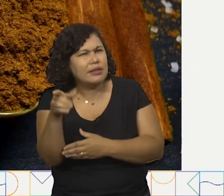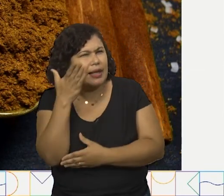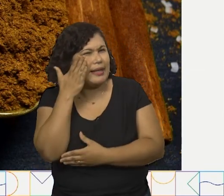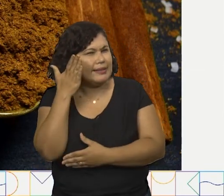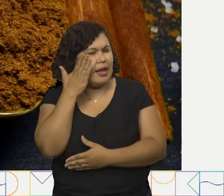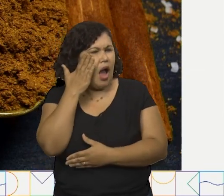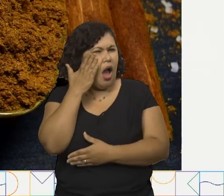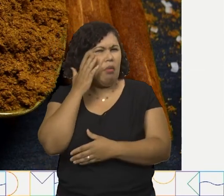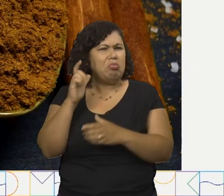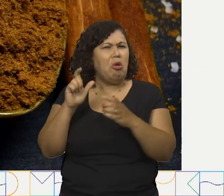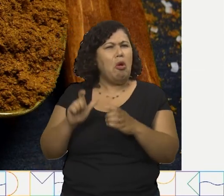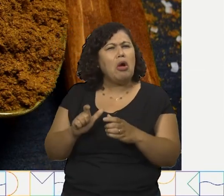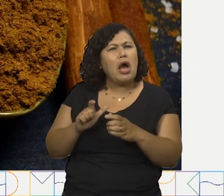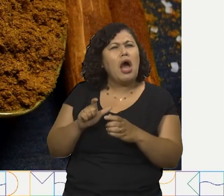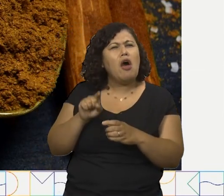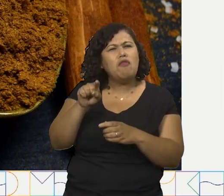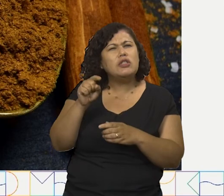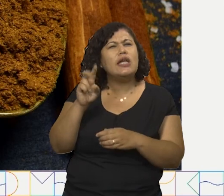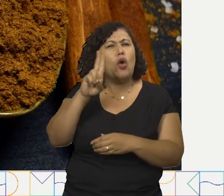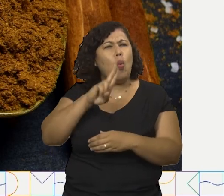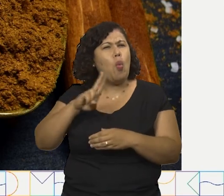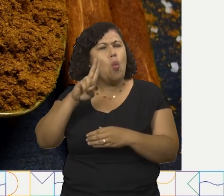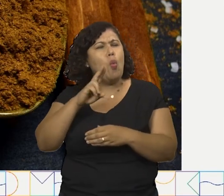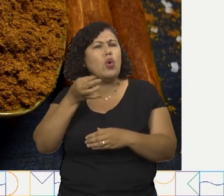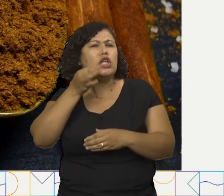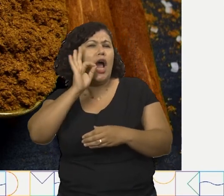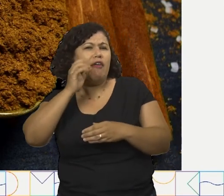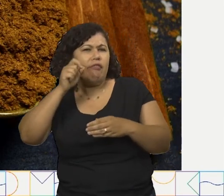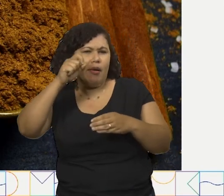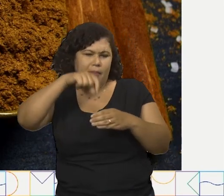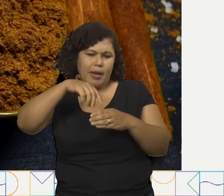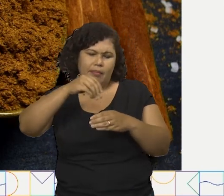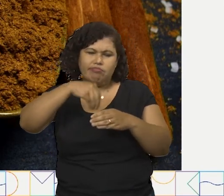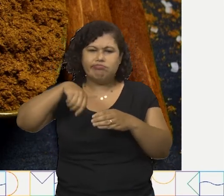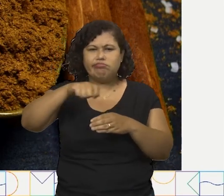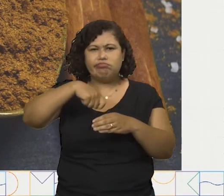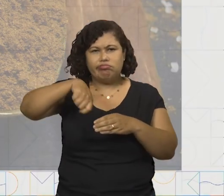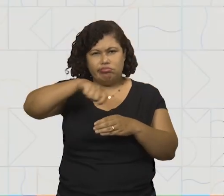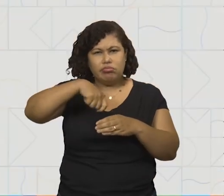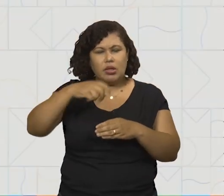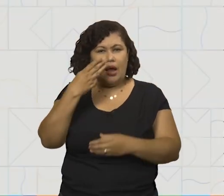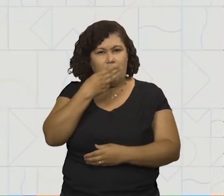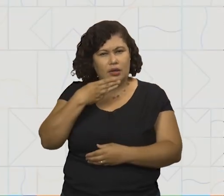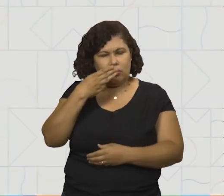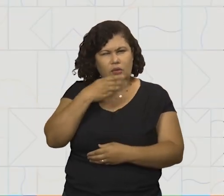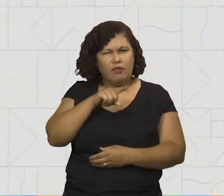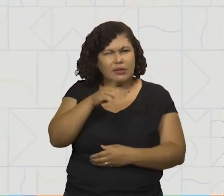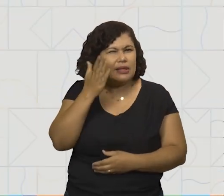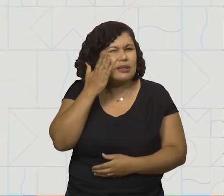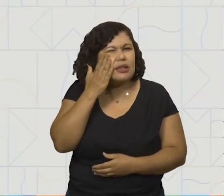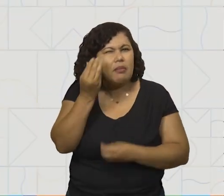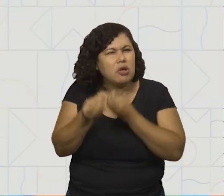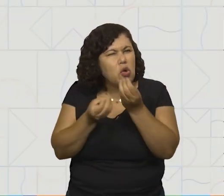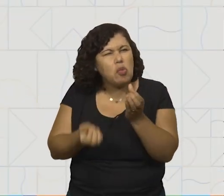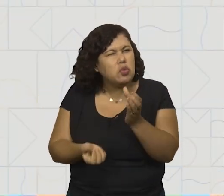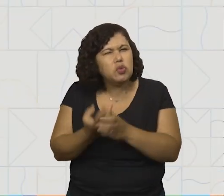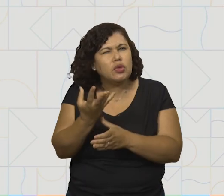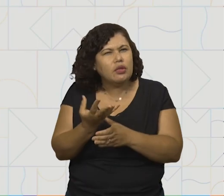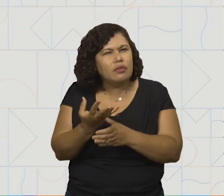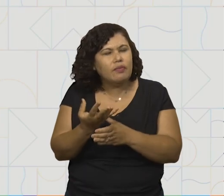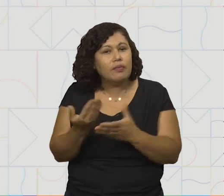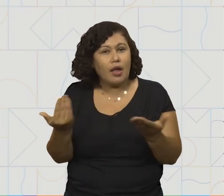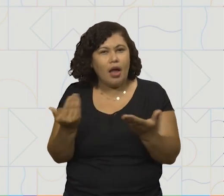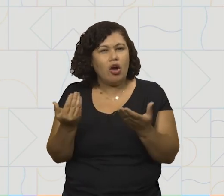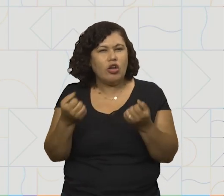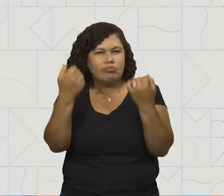cristalizado que você usa no seu café, leite ou mingau. Sabe não? Vamos descobrir